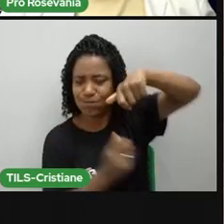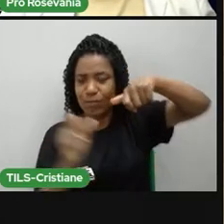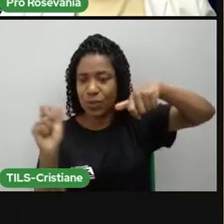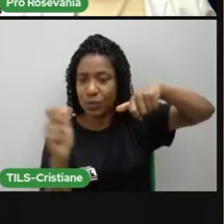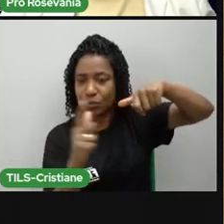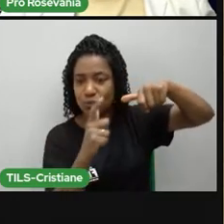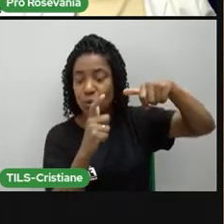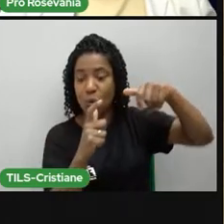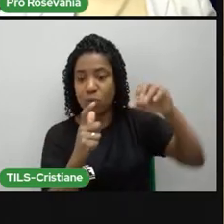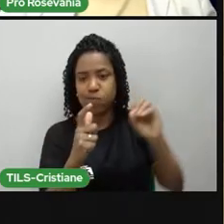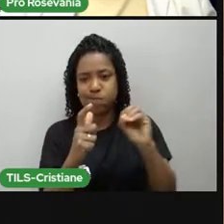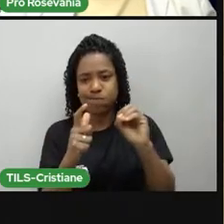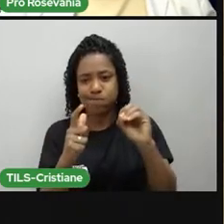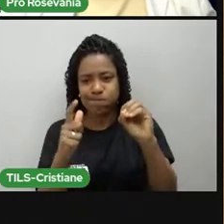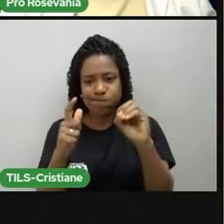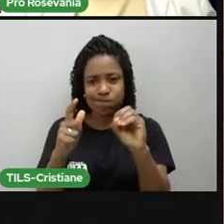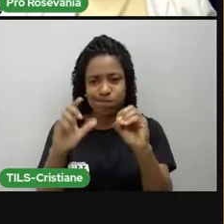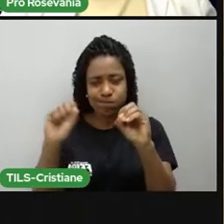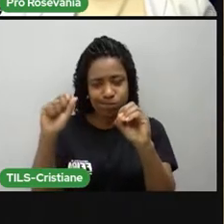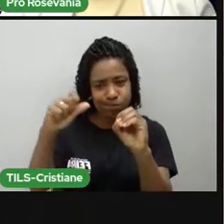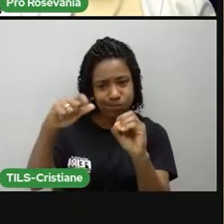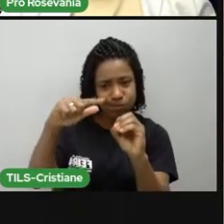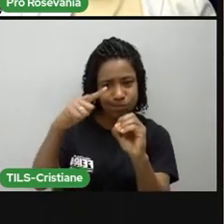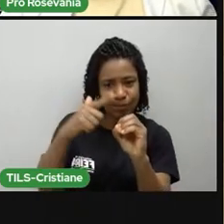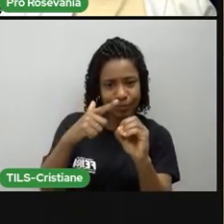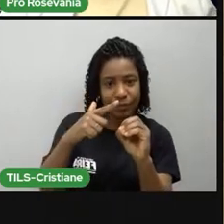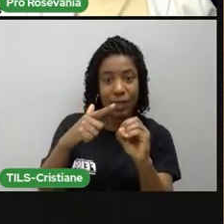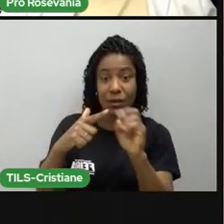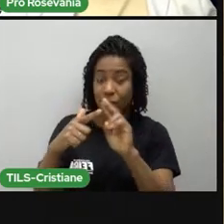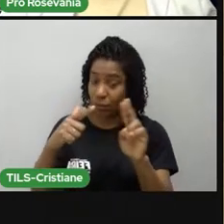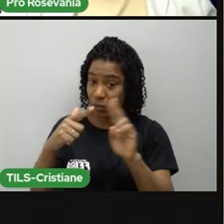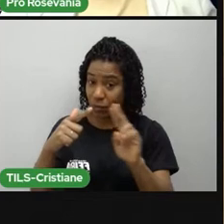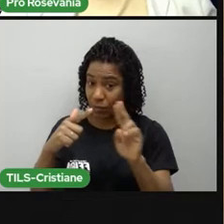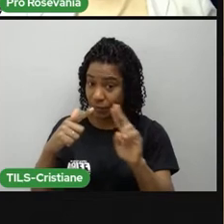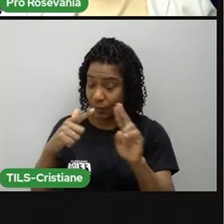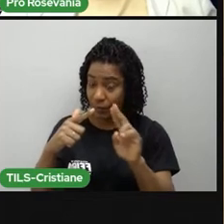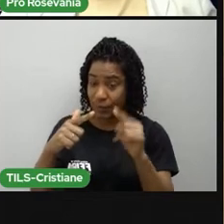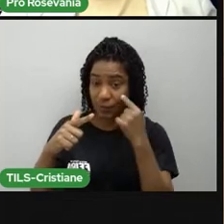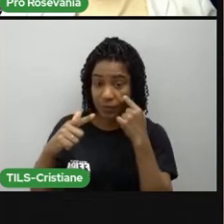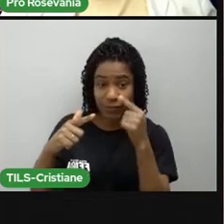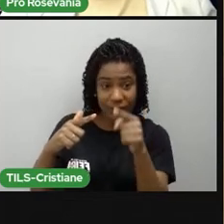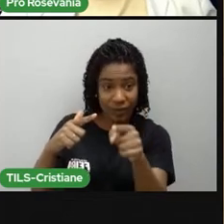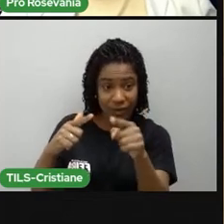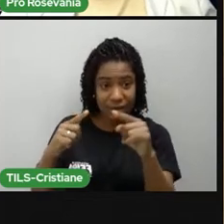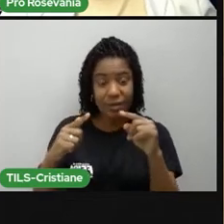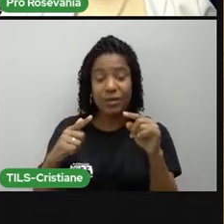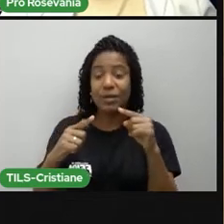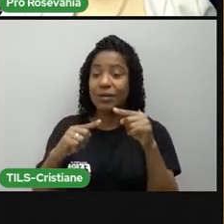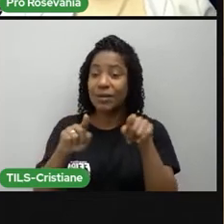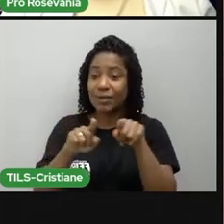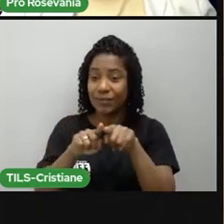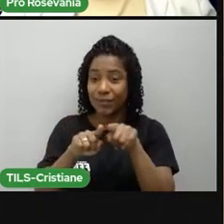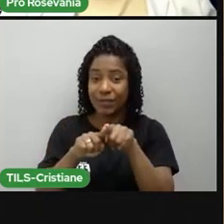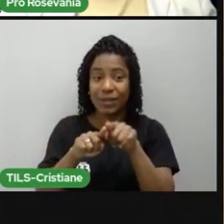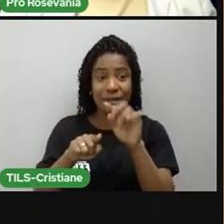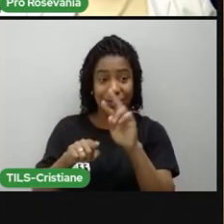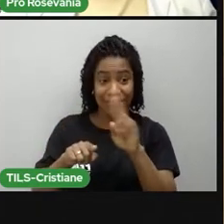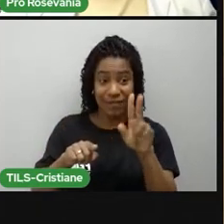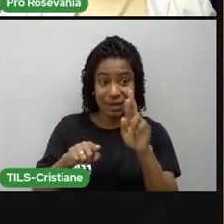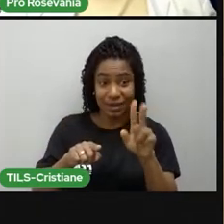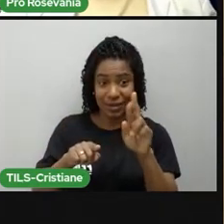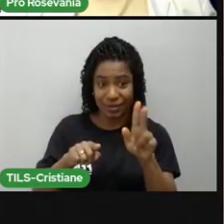né, mais próxima do Sol, a gente chama ele de perieiro. E o momento que está mais afastado, a gente chama de a fé.